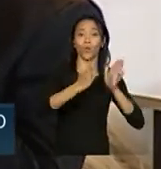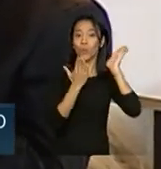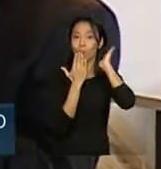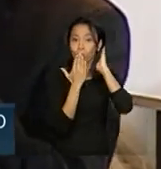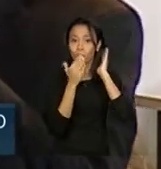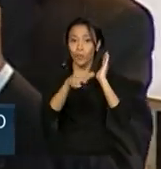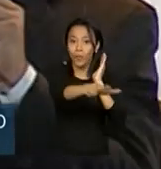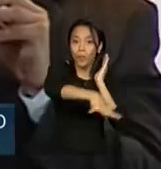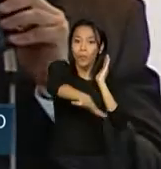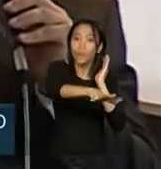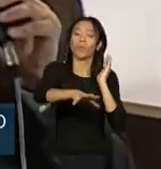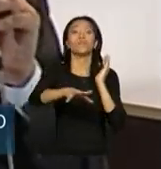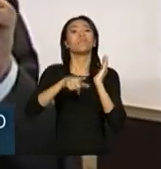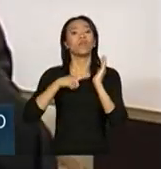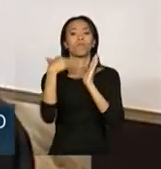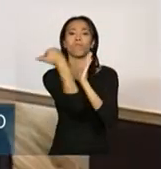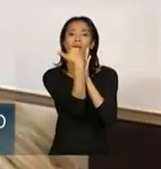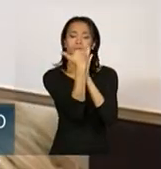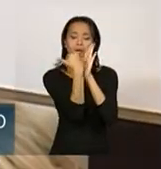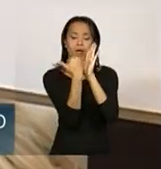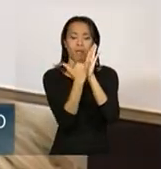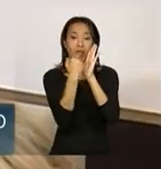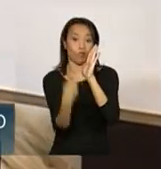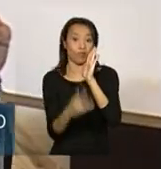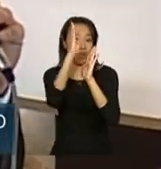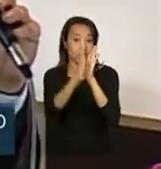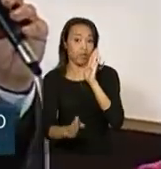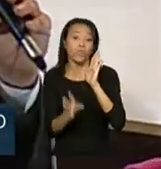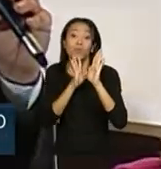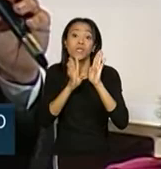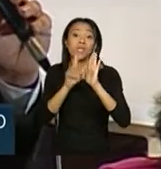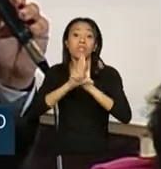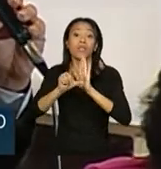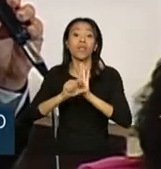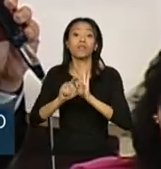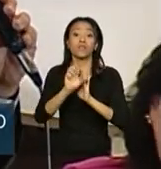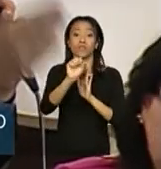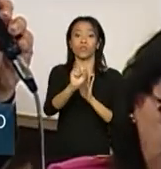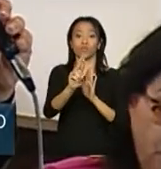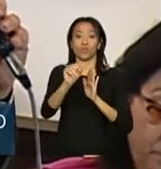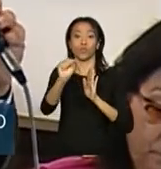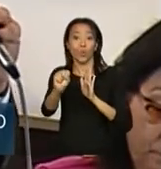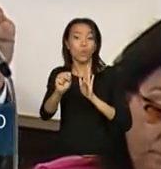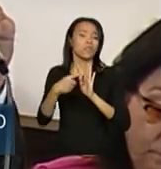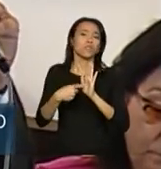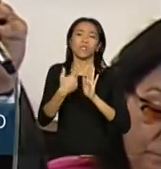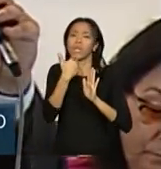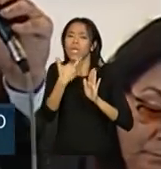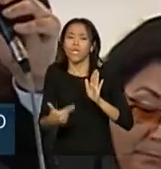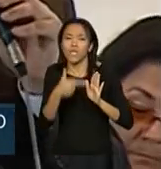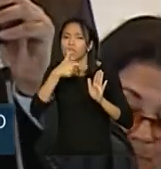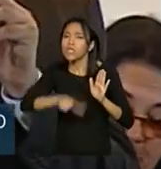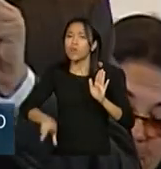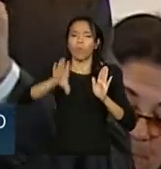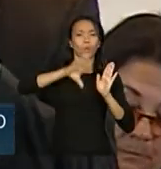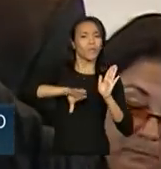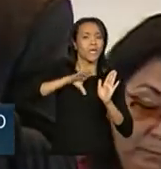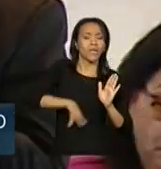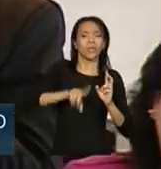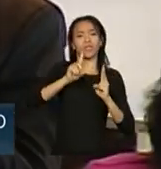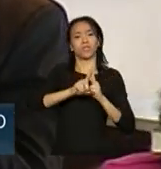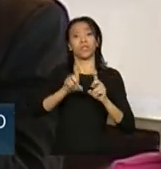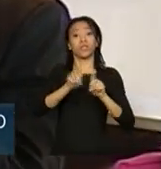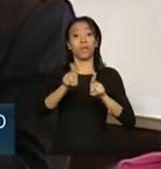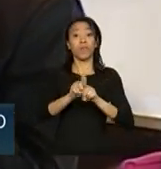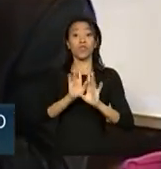dos conteúdos nacionais, do SUS, de avaliação sobre língua portuguesa, vão